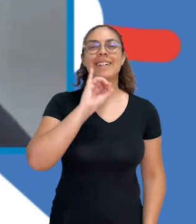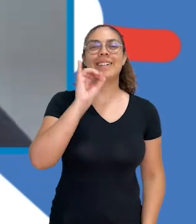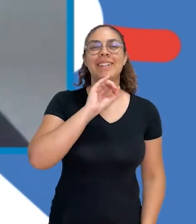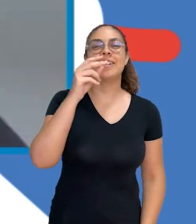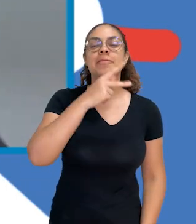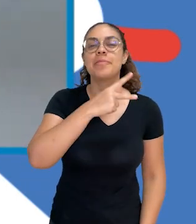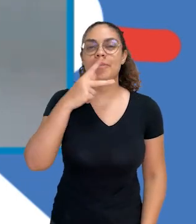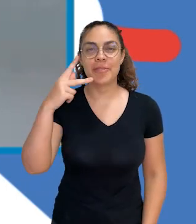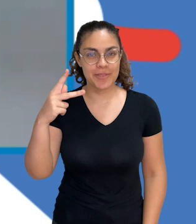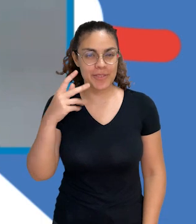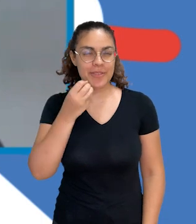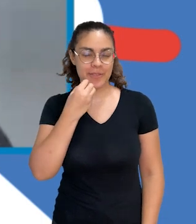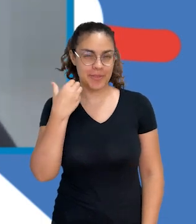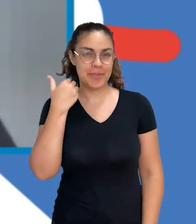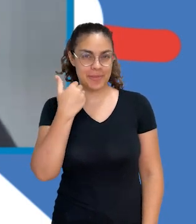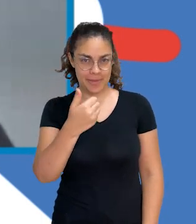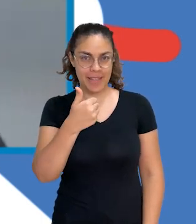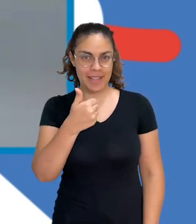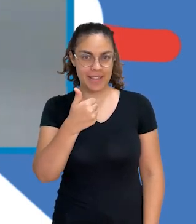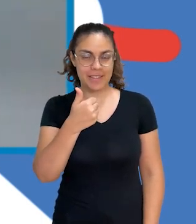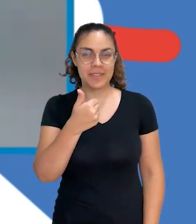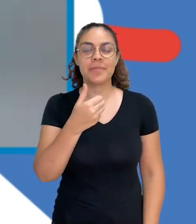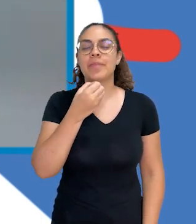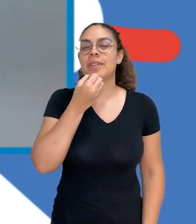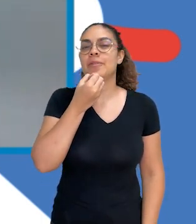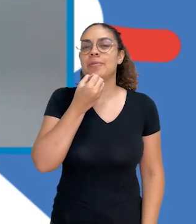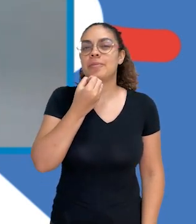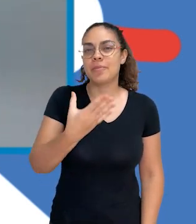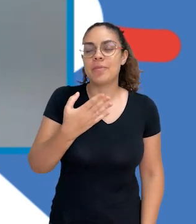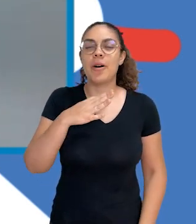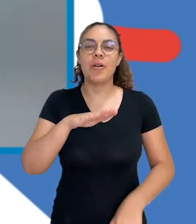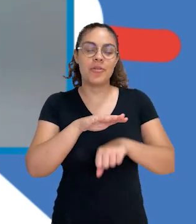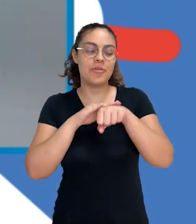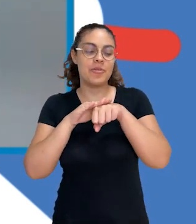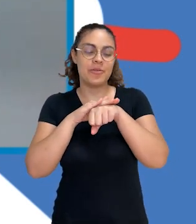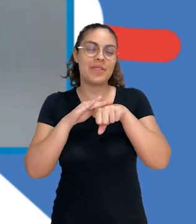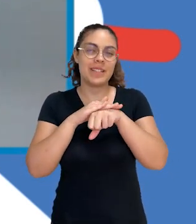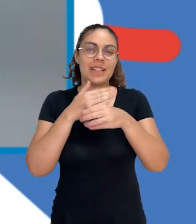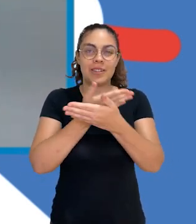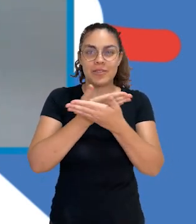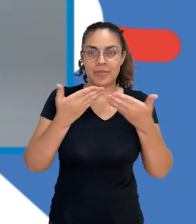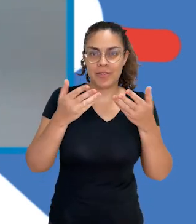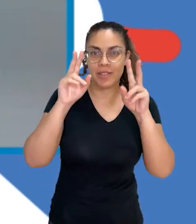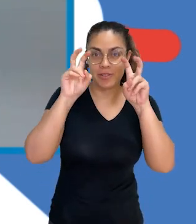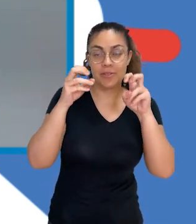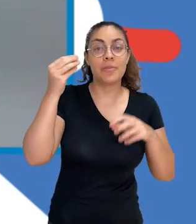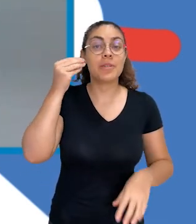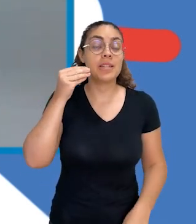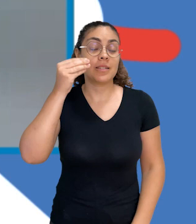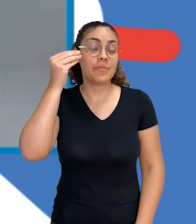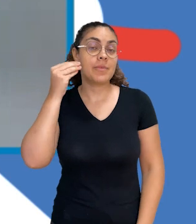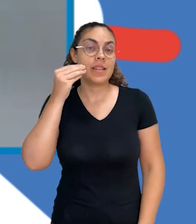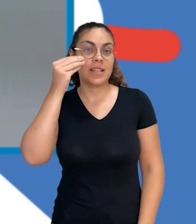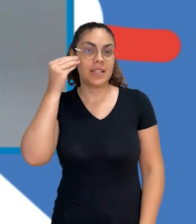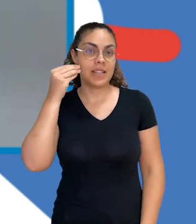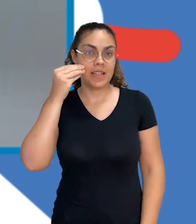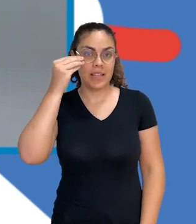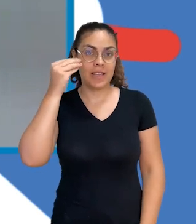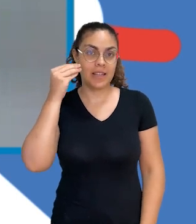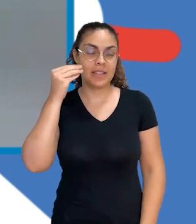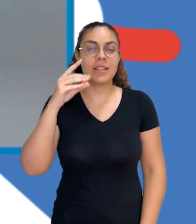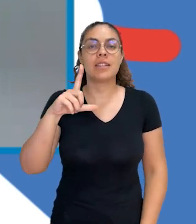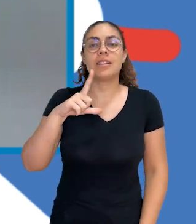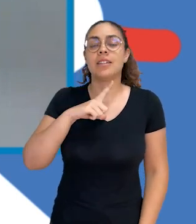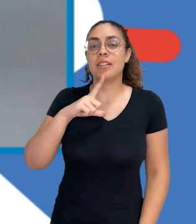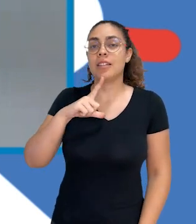Olá professores, tudo bom com vocês? É um prazer estar aqui conversando com todo mundo sobre essas experiências que nós estamos